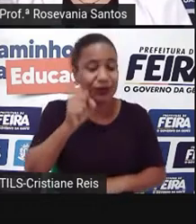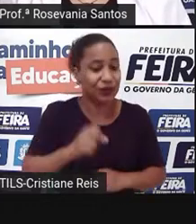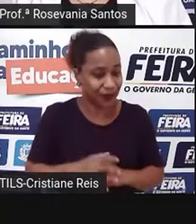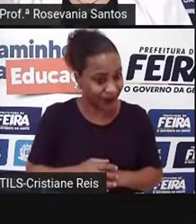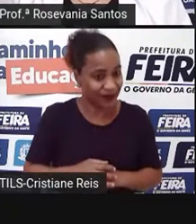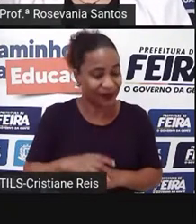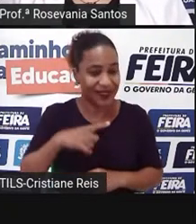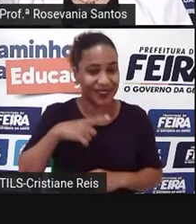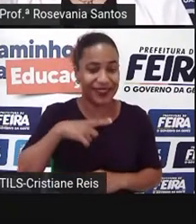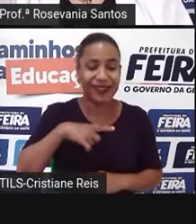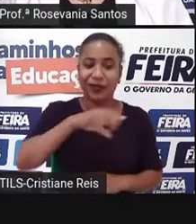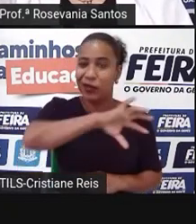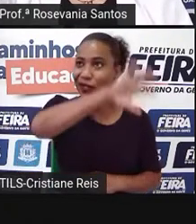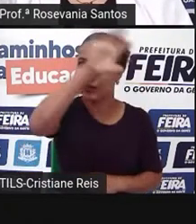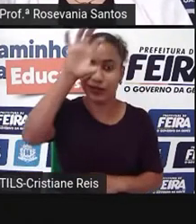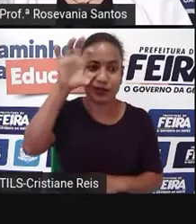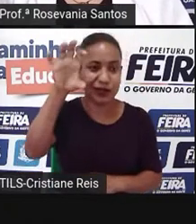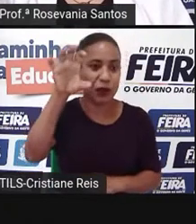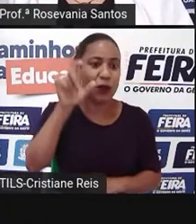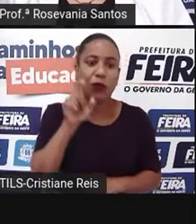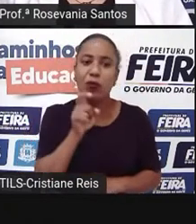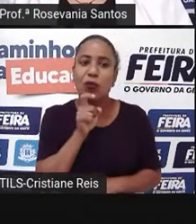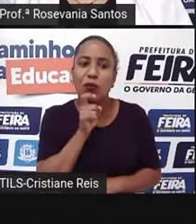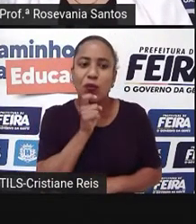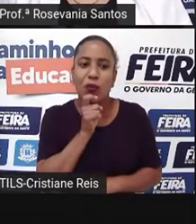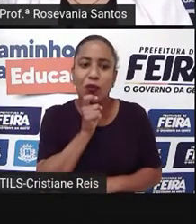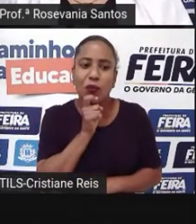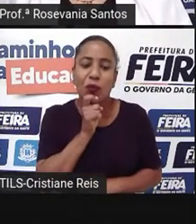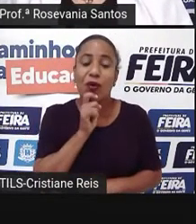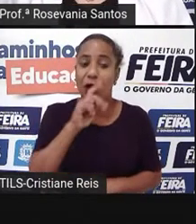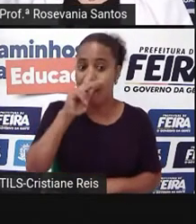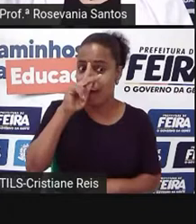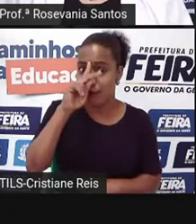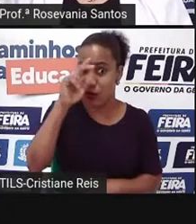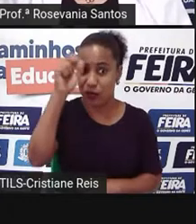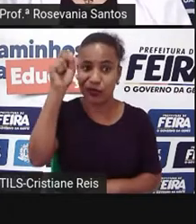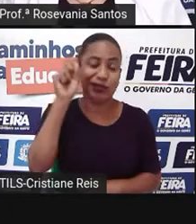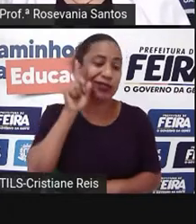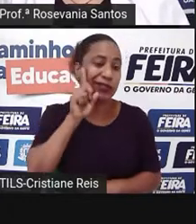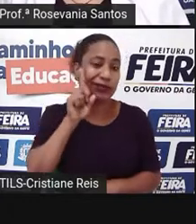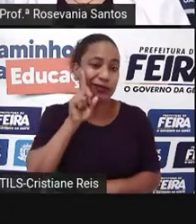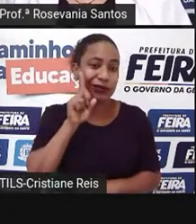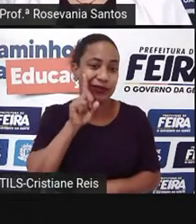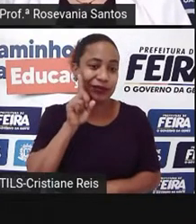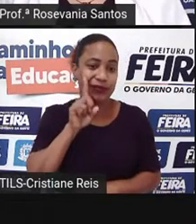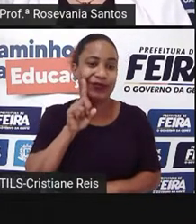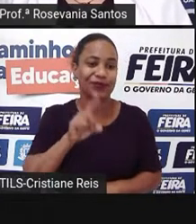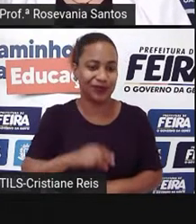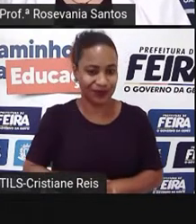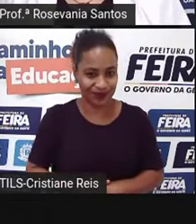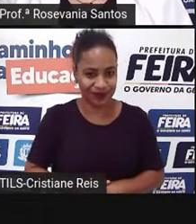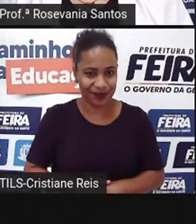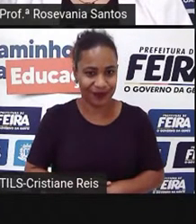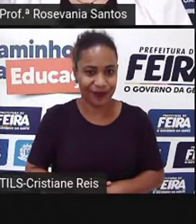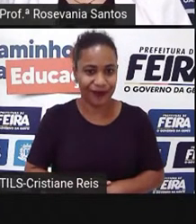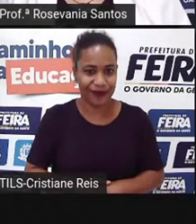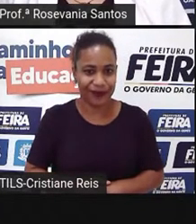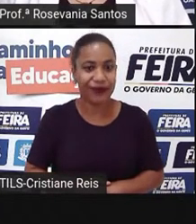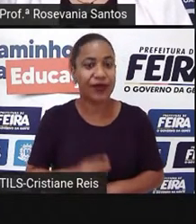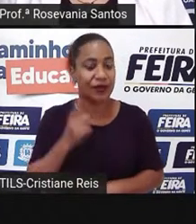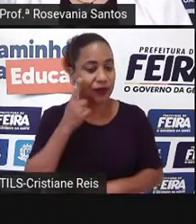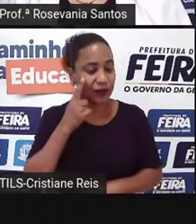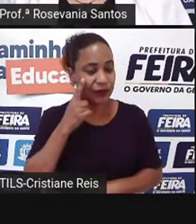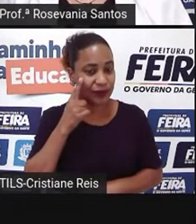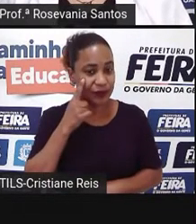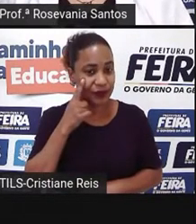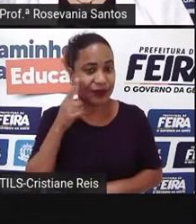extrema, né, do planeta, então, a gente tem uma parte bem fria, aqui, gente, por já estar, né, na região mais aos